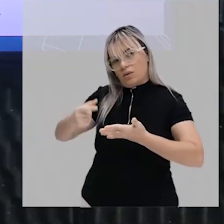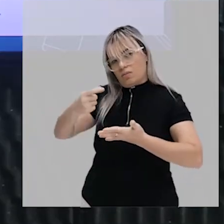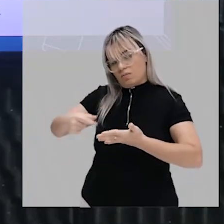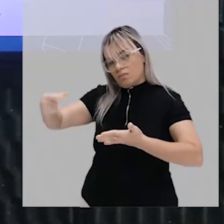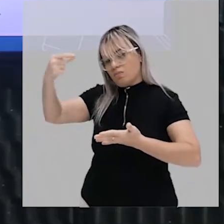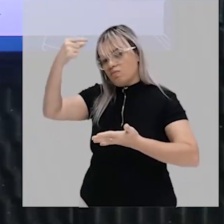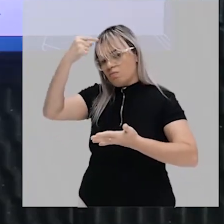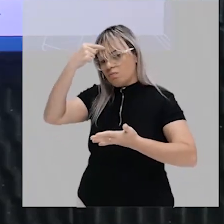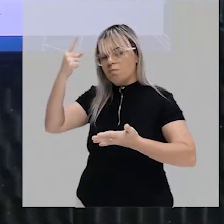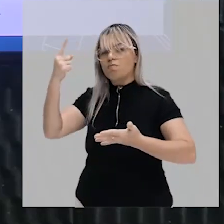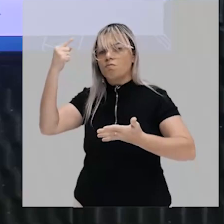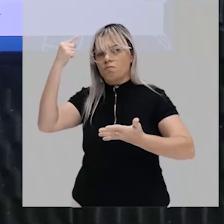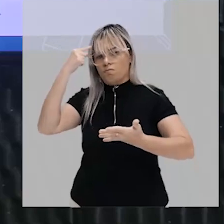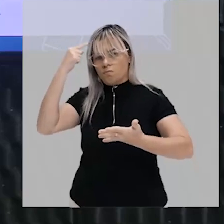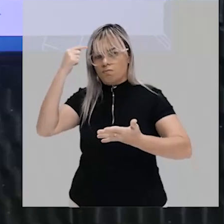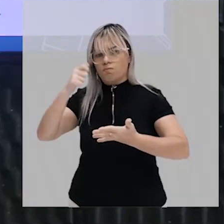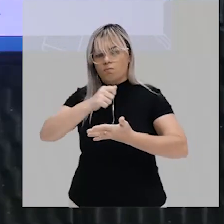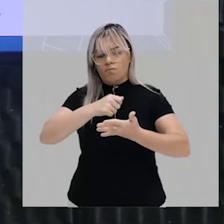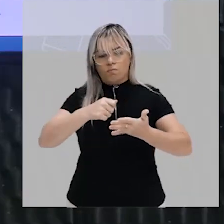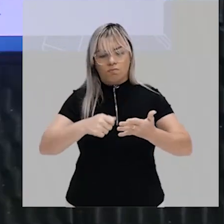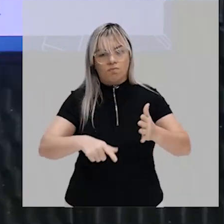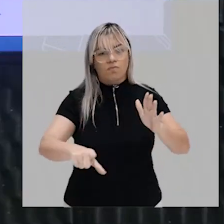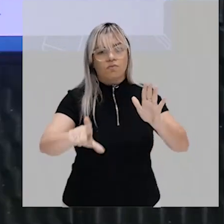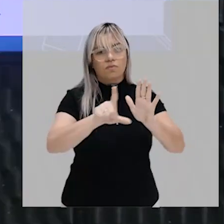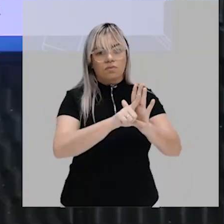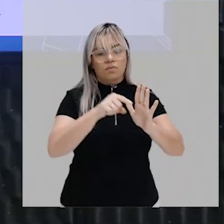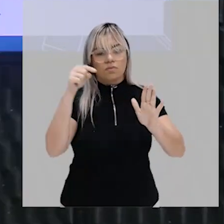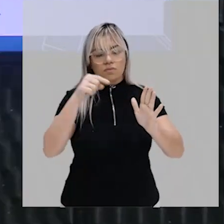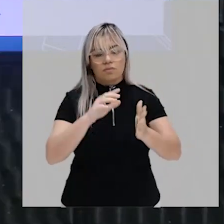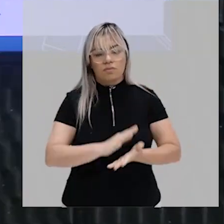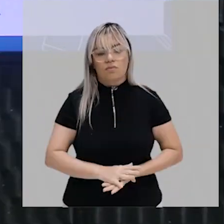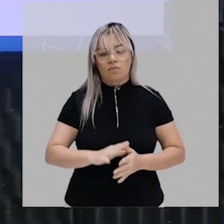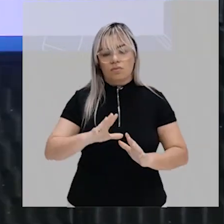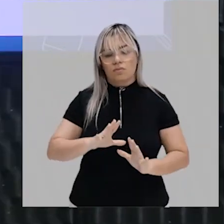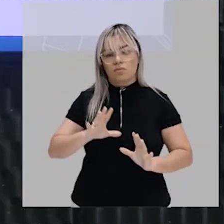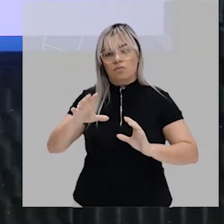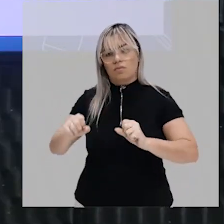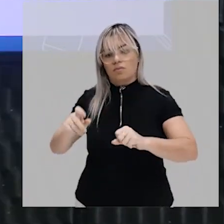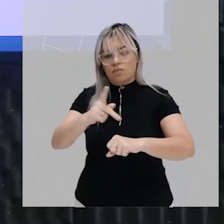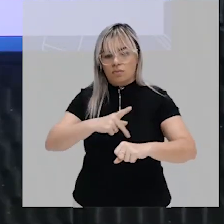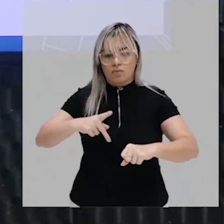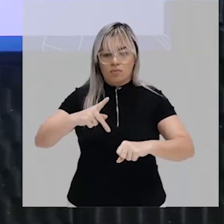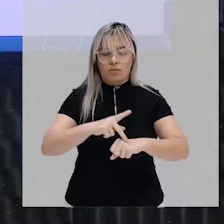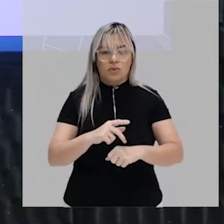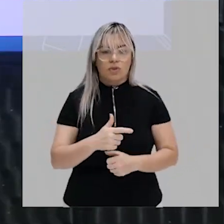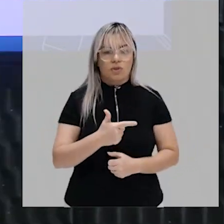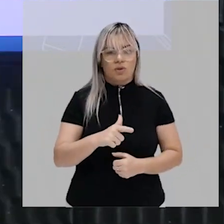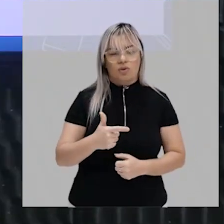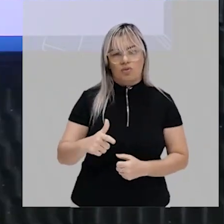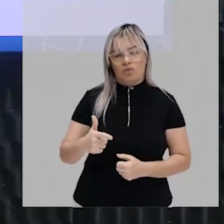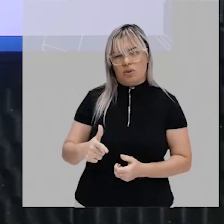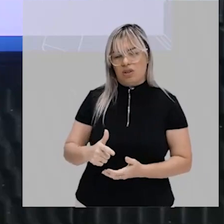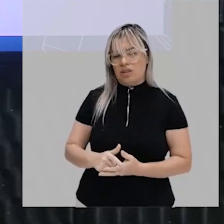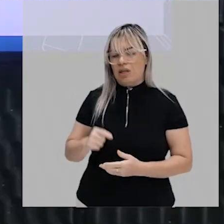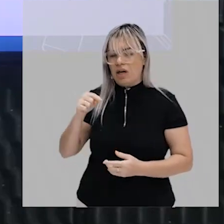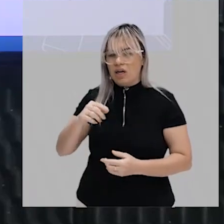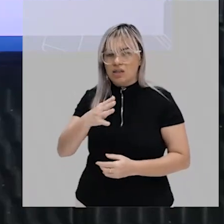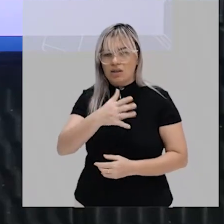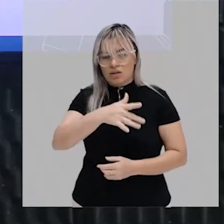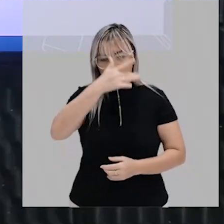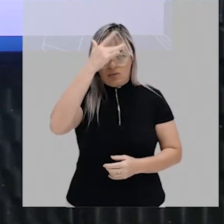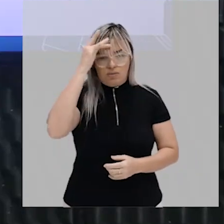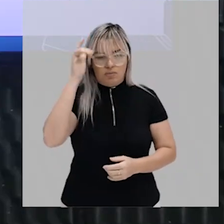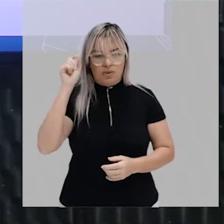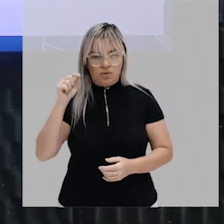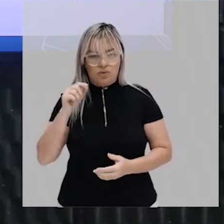formuladas por isso a dominação do Estado é uma dominação impessoal e o